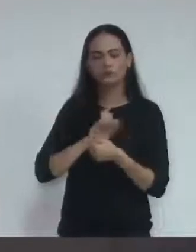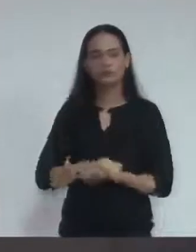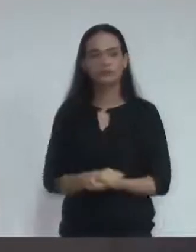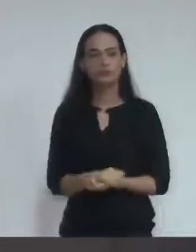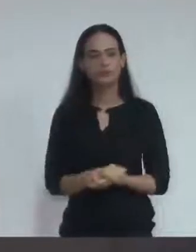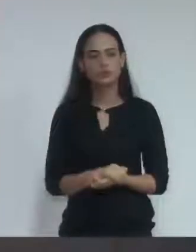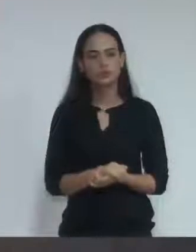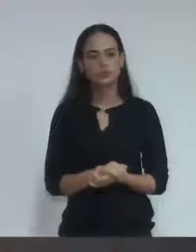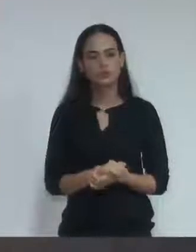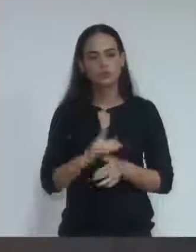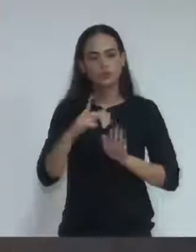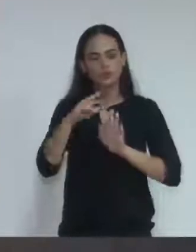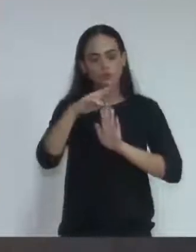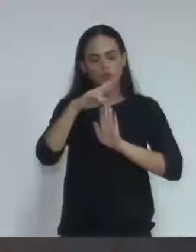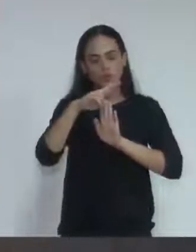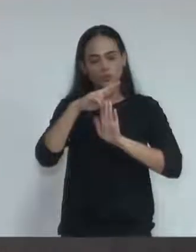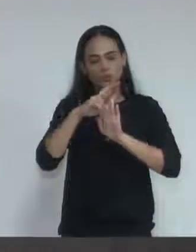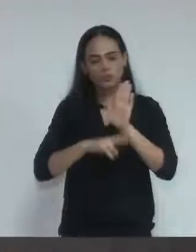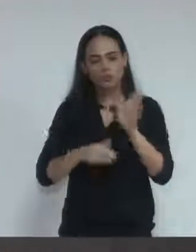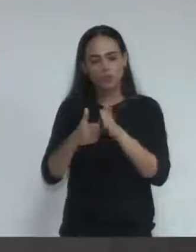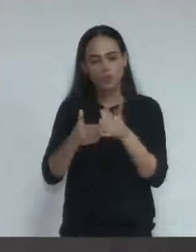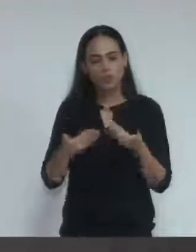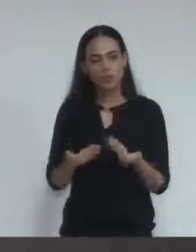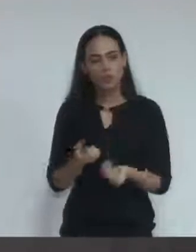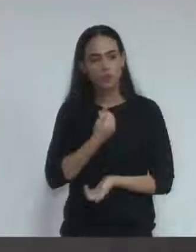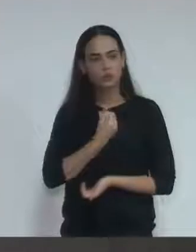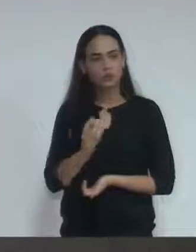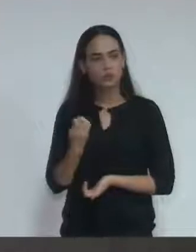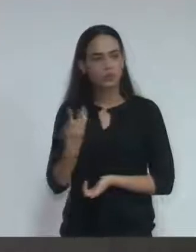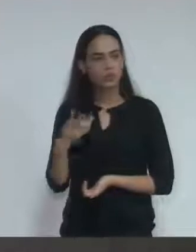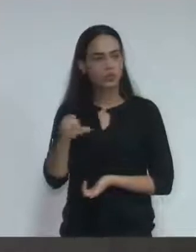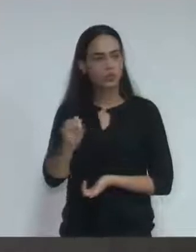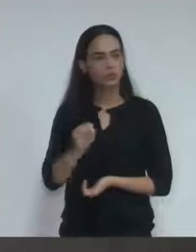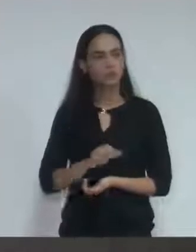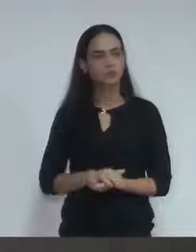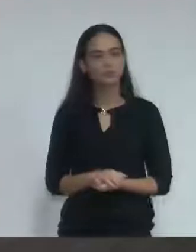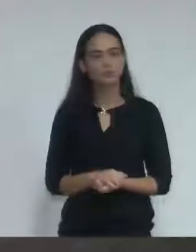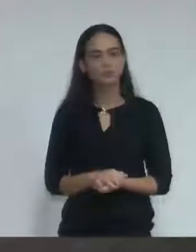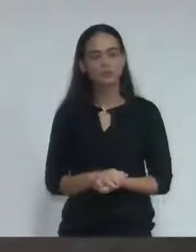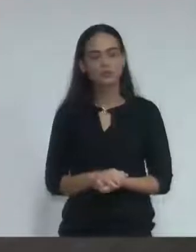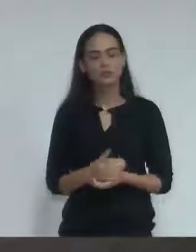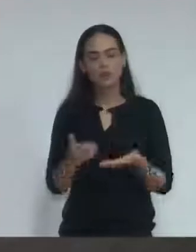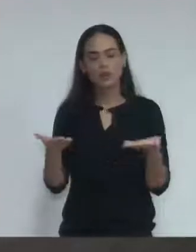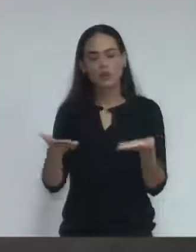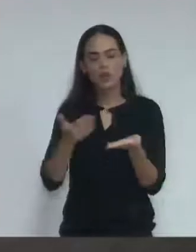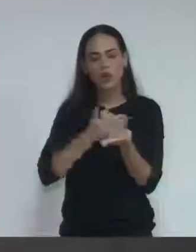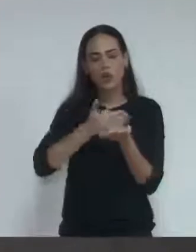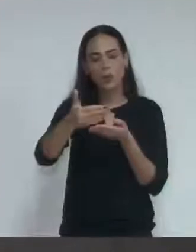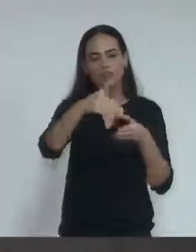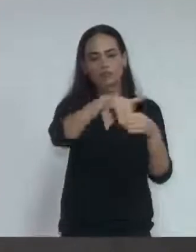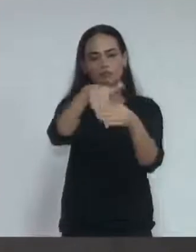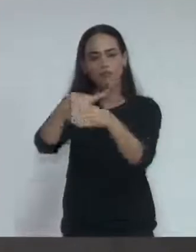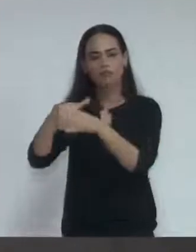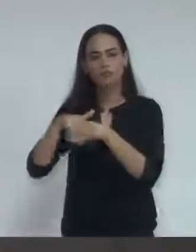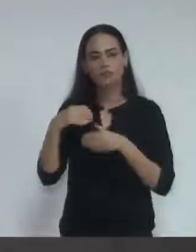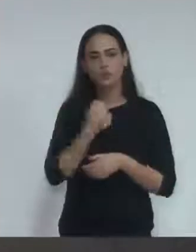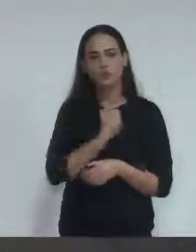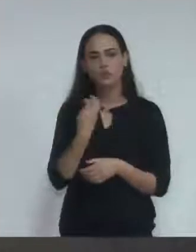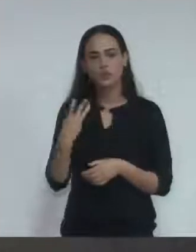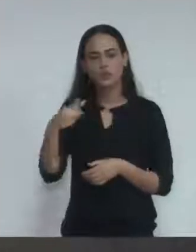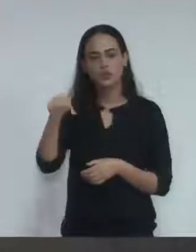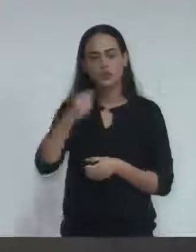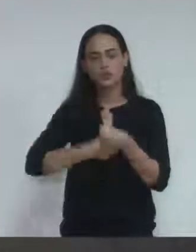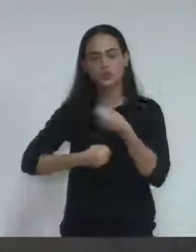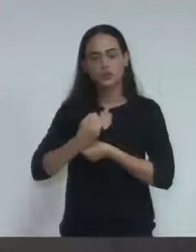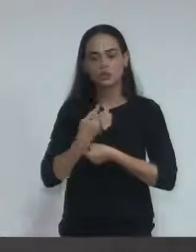Requerimento número 38. A desculpa, tem que votar. Está em votação o requerimento número 37 de 2018. Se alguma das lideranças